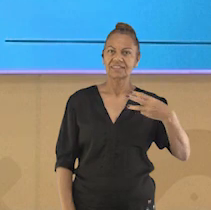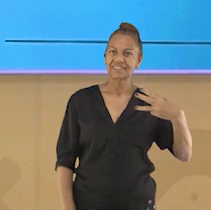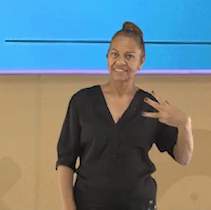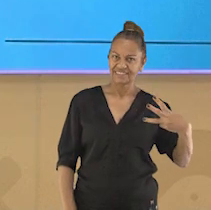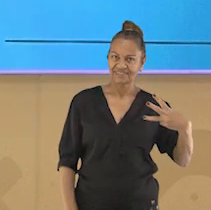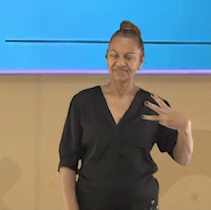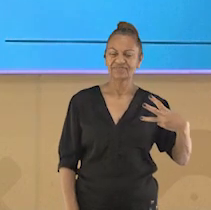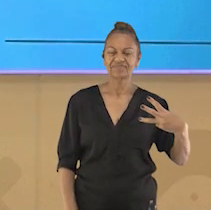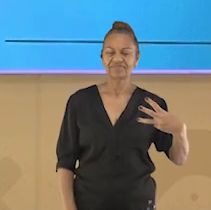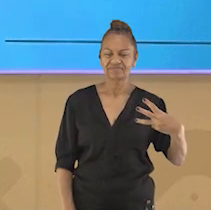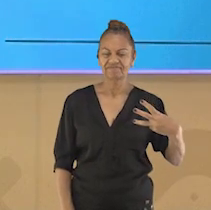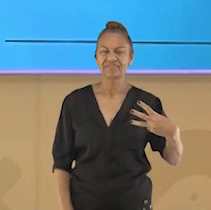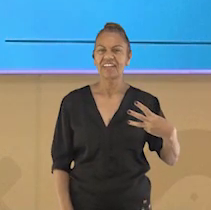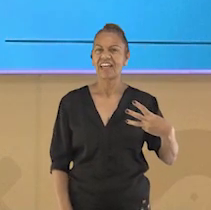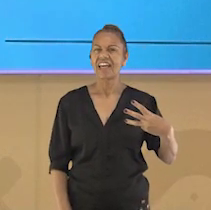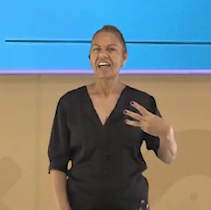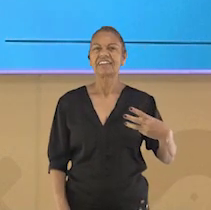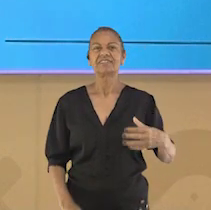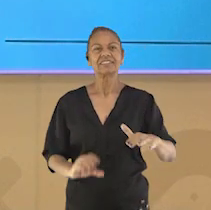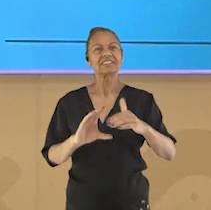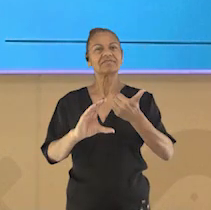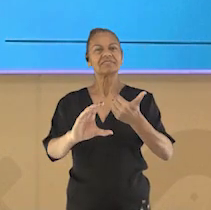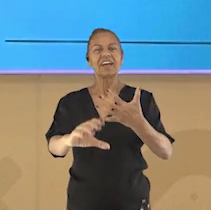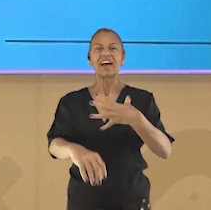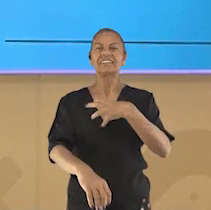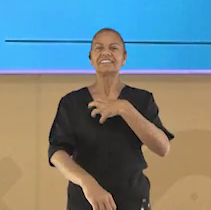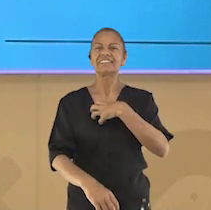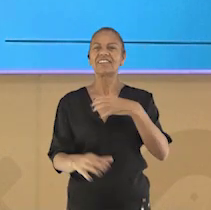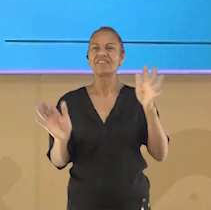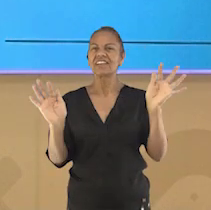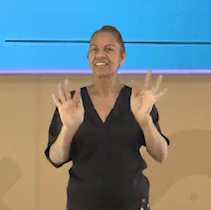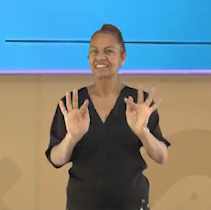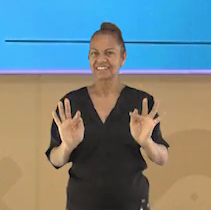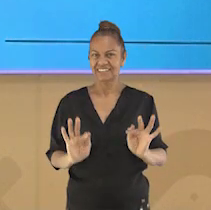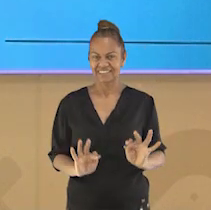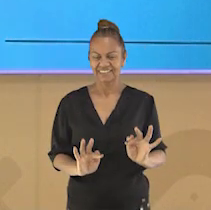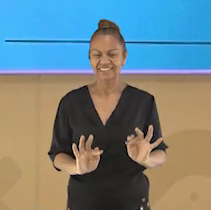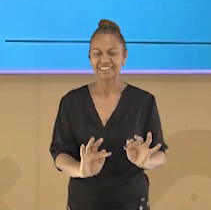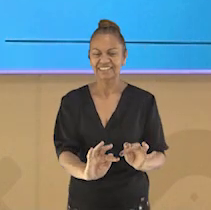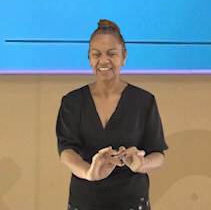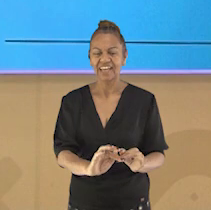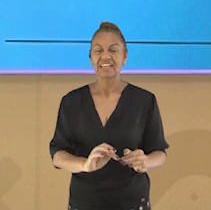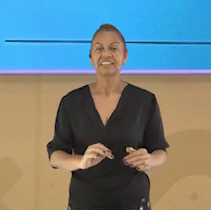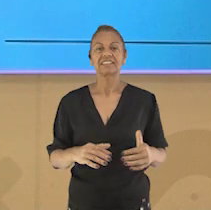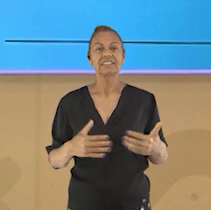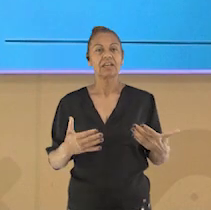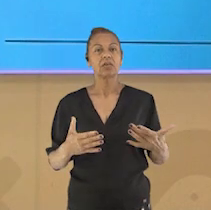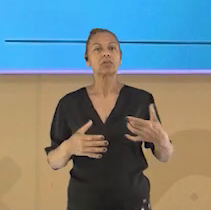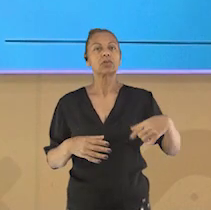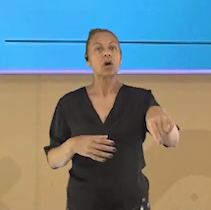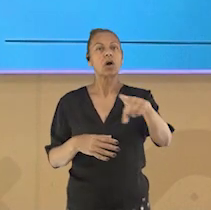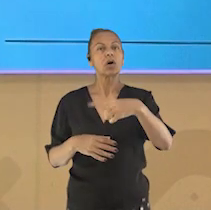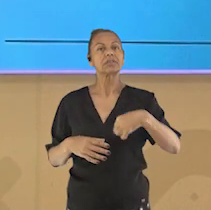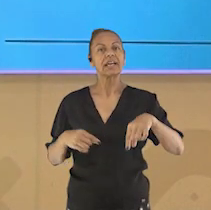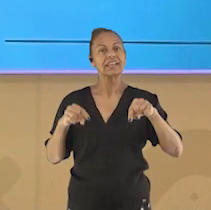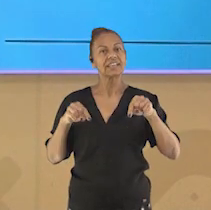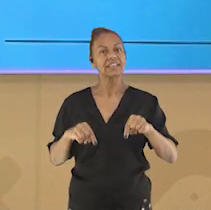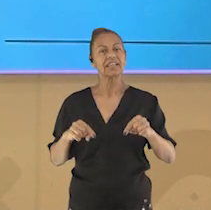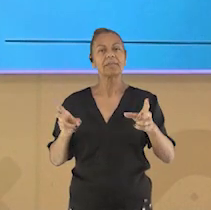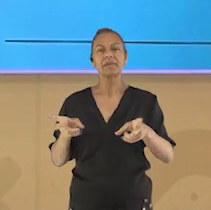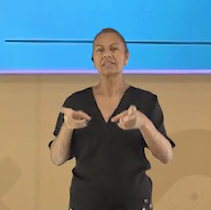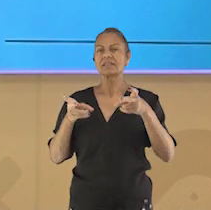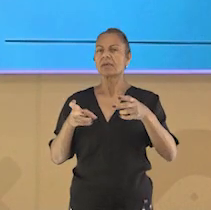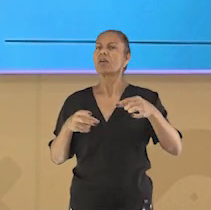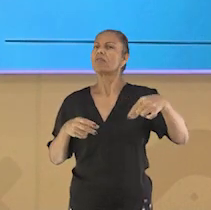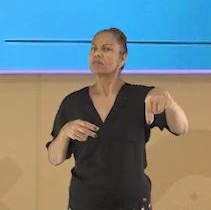Vamos ficar muito feliz em receber a sua atividade. Assim, vamos perceber que você